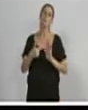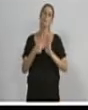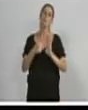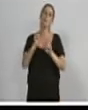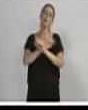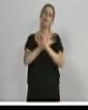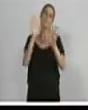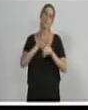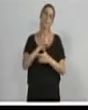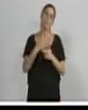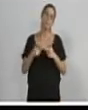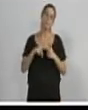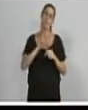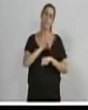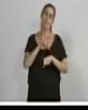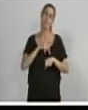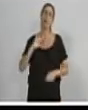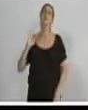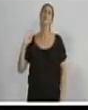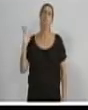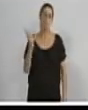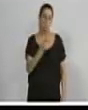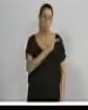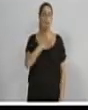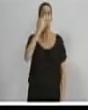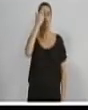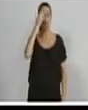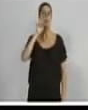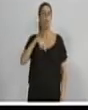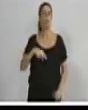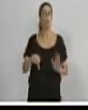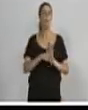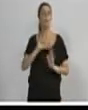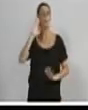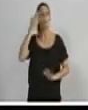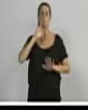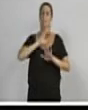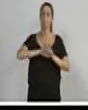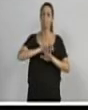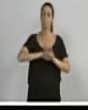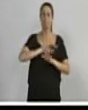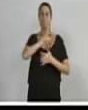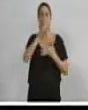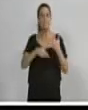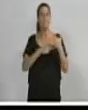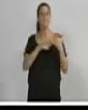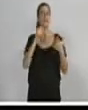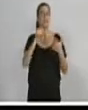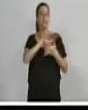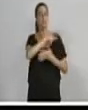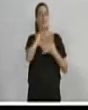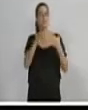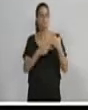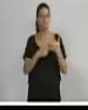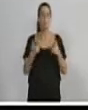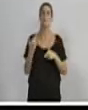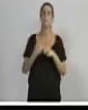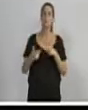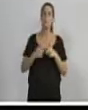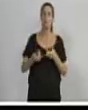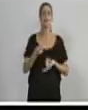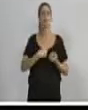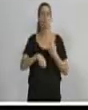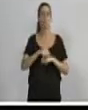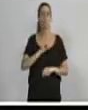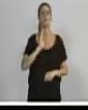e todos nós sabemos disso. Falsidade ideológica. Sete. Improbidade administrativa. Dilma